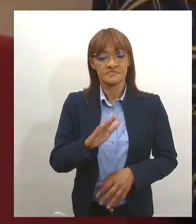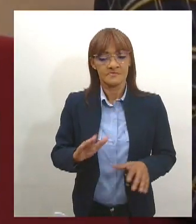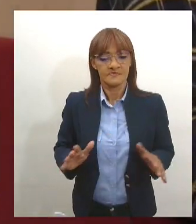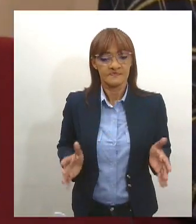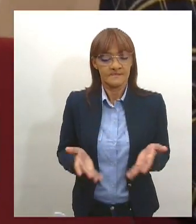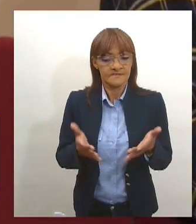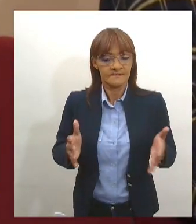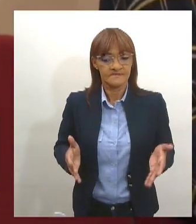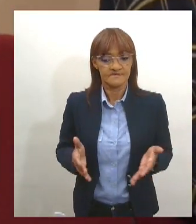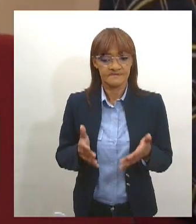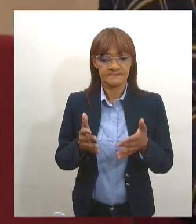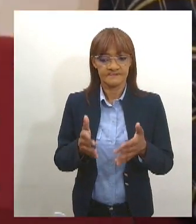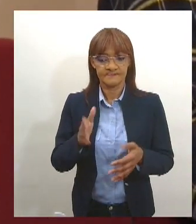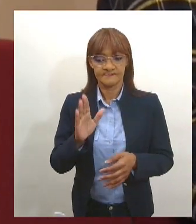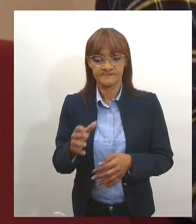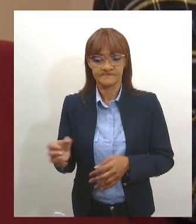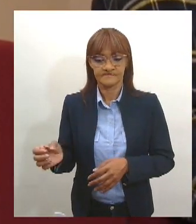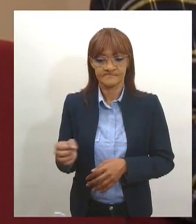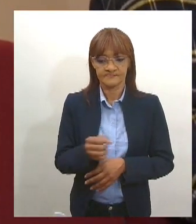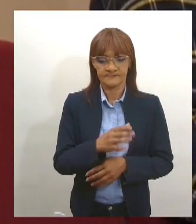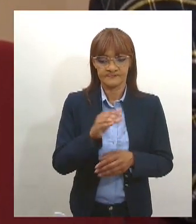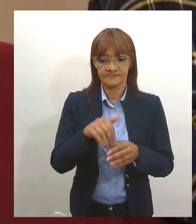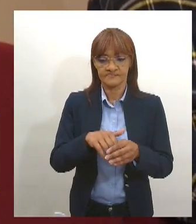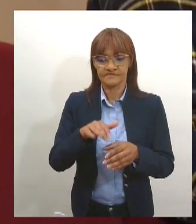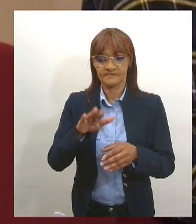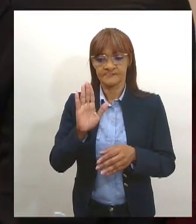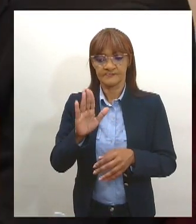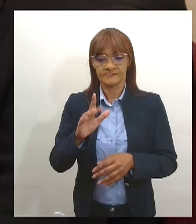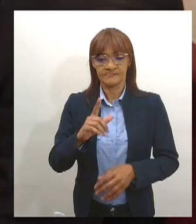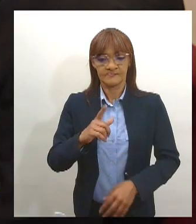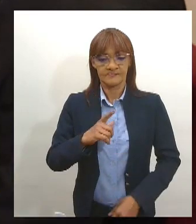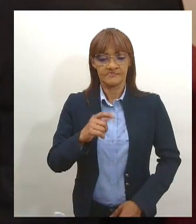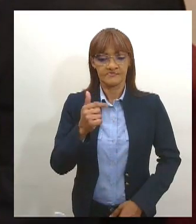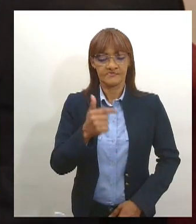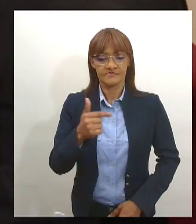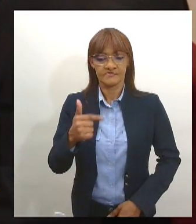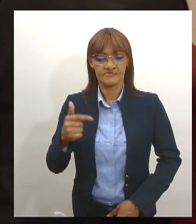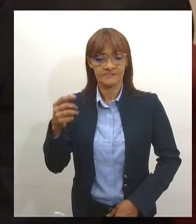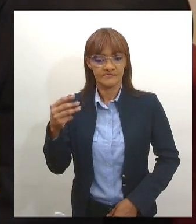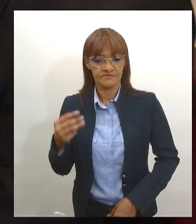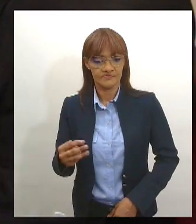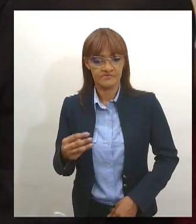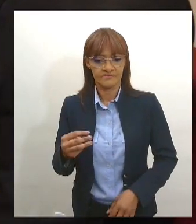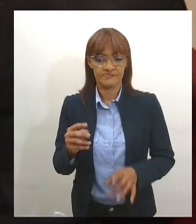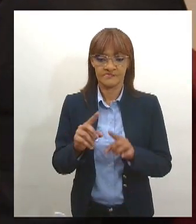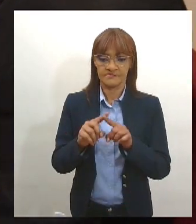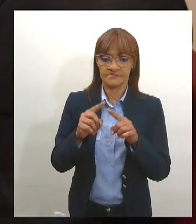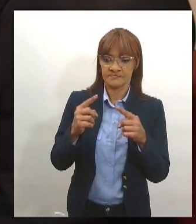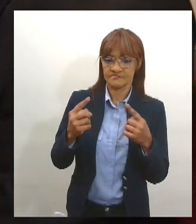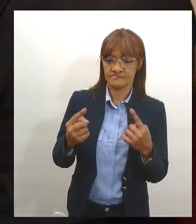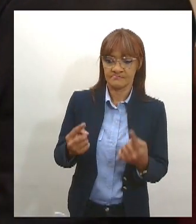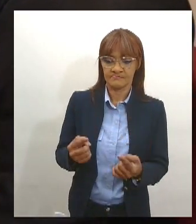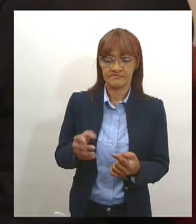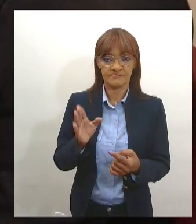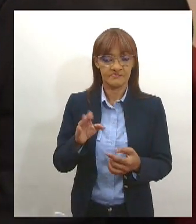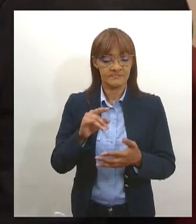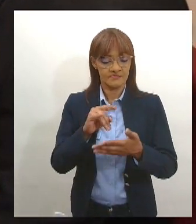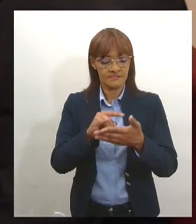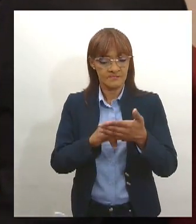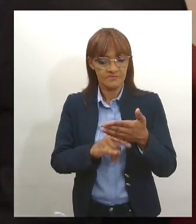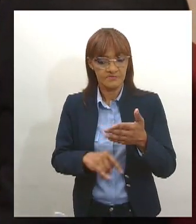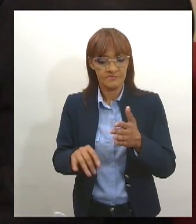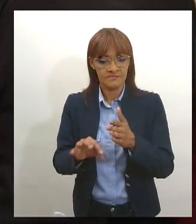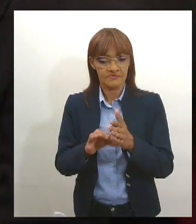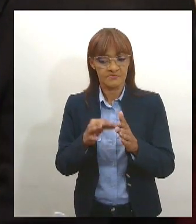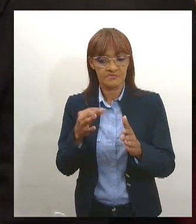protocolo do candidato foi informado o número 223. No entanto, no procedimento de registro de candidatura foi inserido o